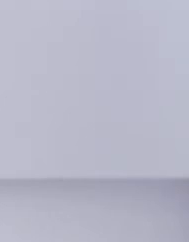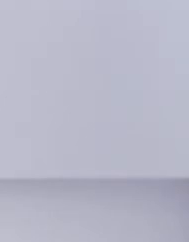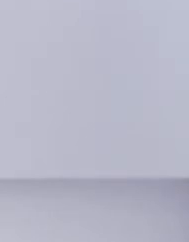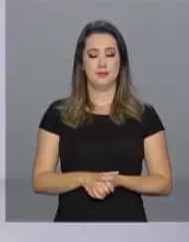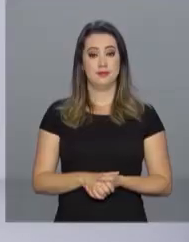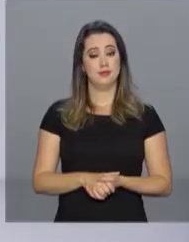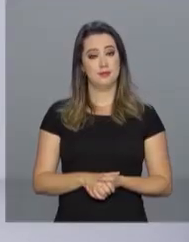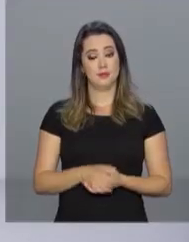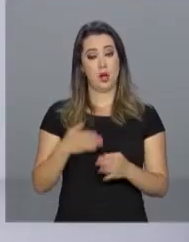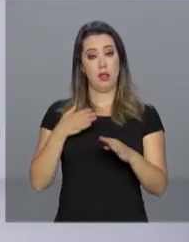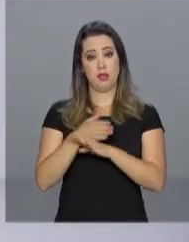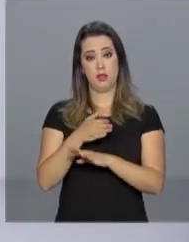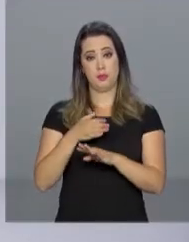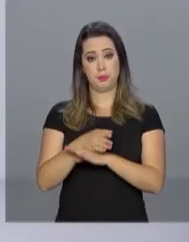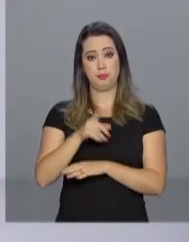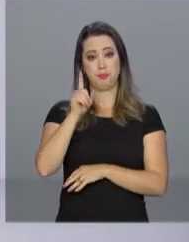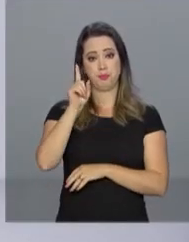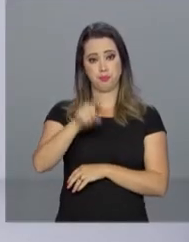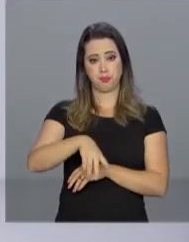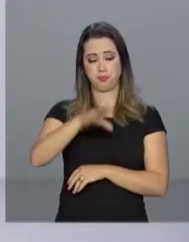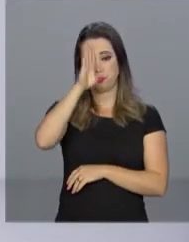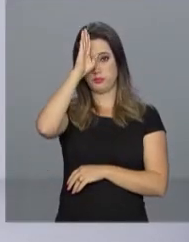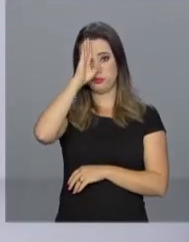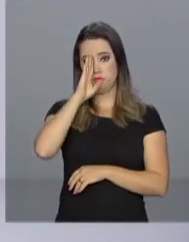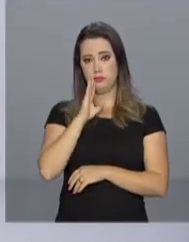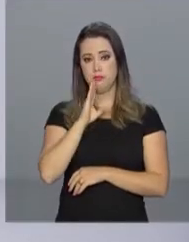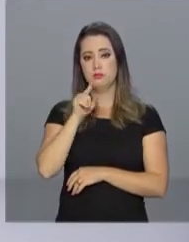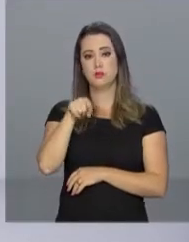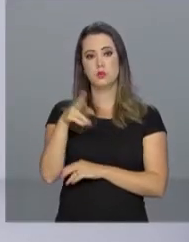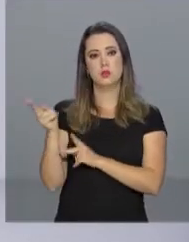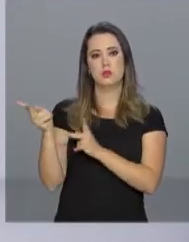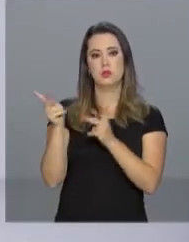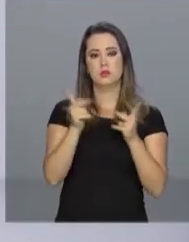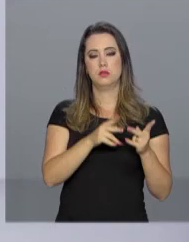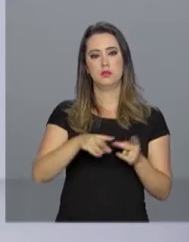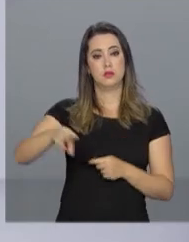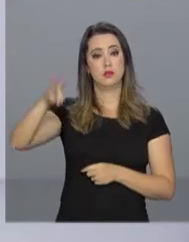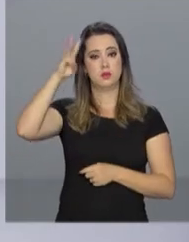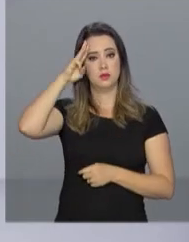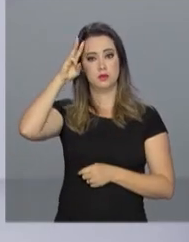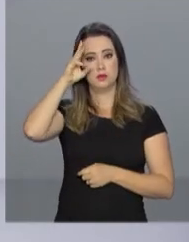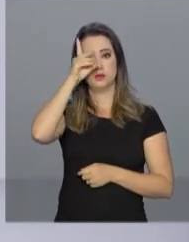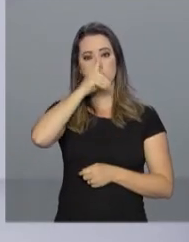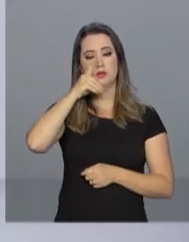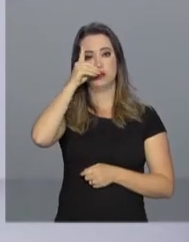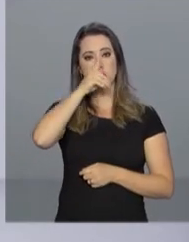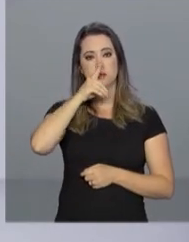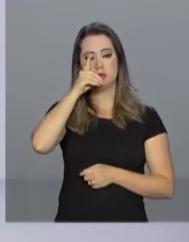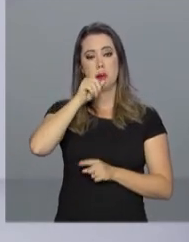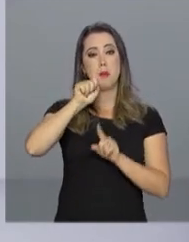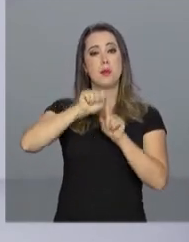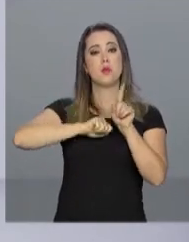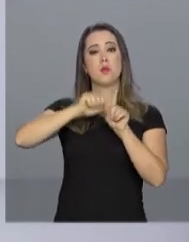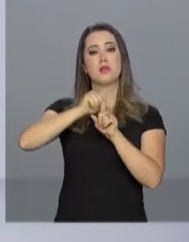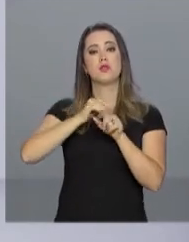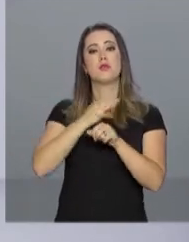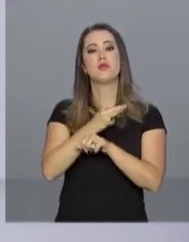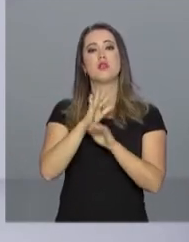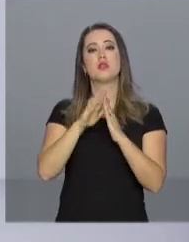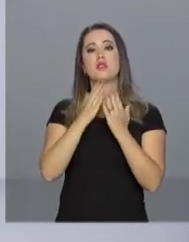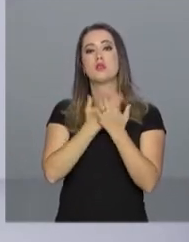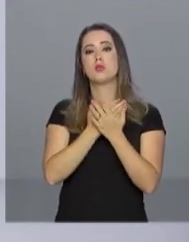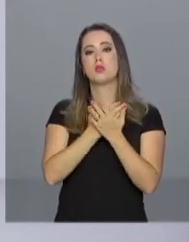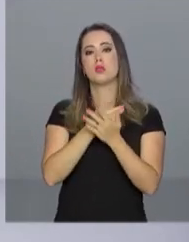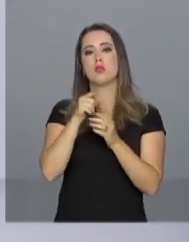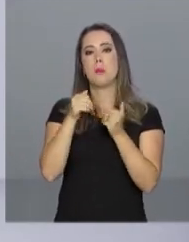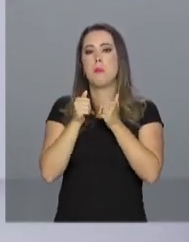A entrada no Parque Nacional da Chapada dos Veadeiros é de graça. A visitação é de terça a domingo, mas nos meses de